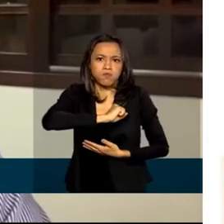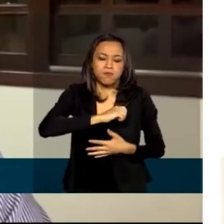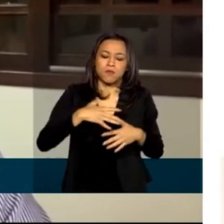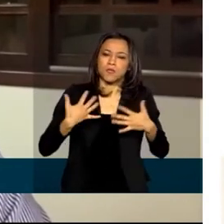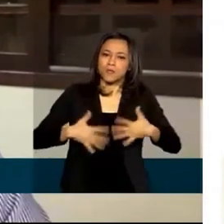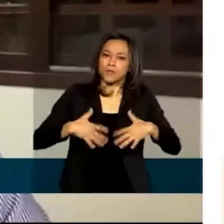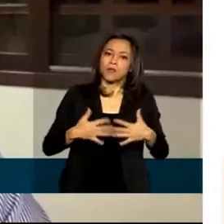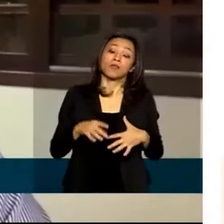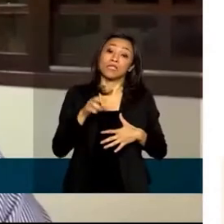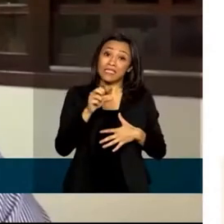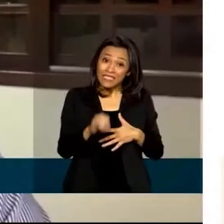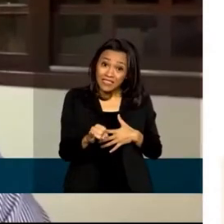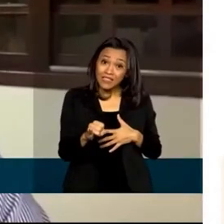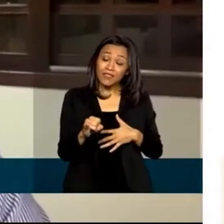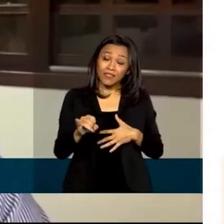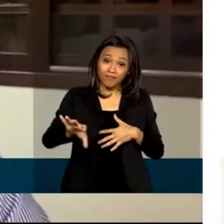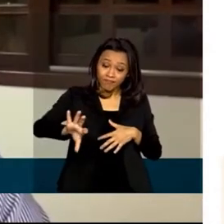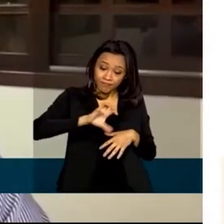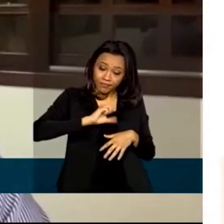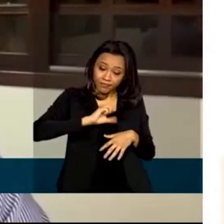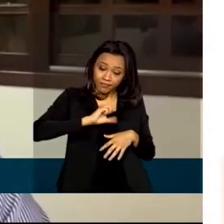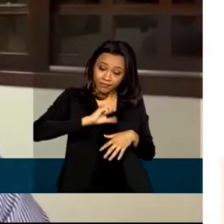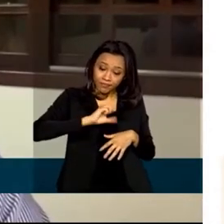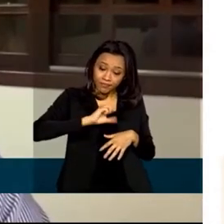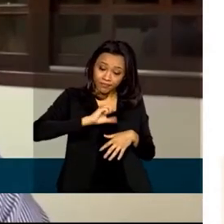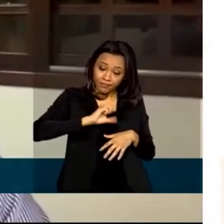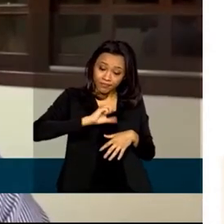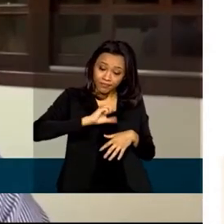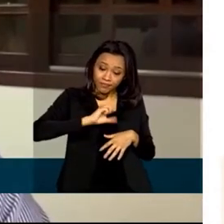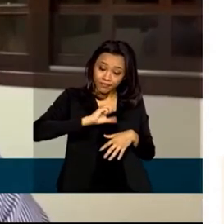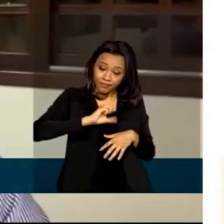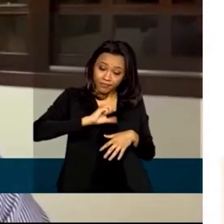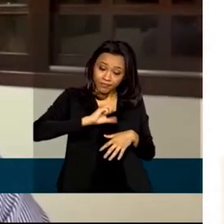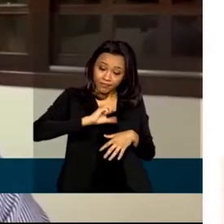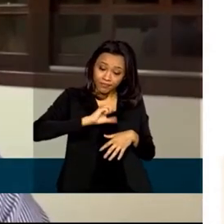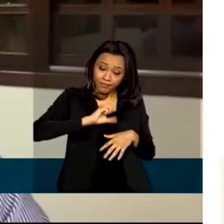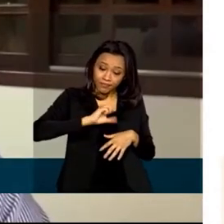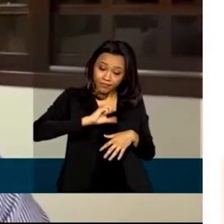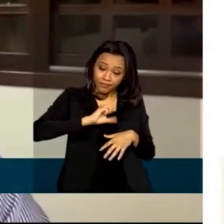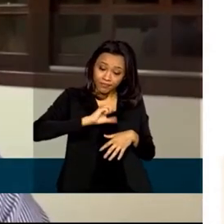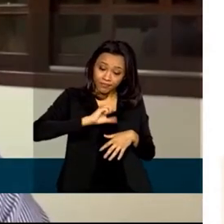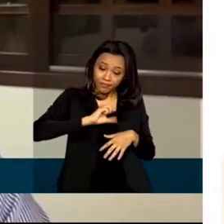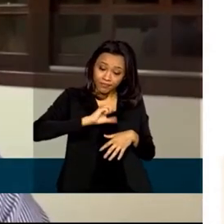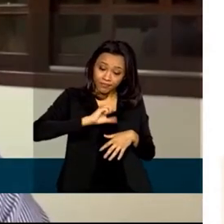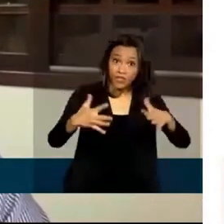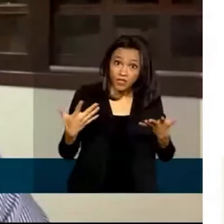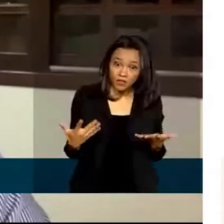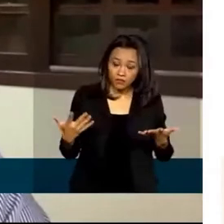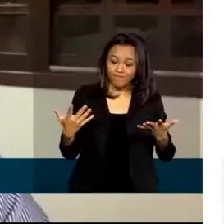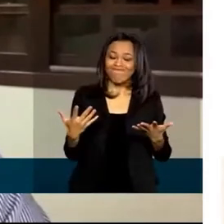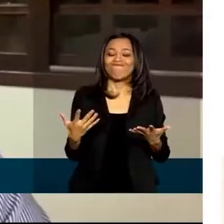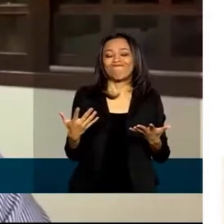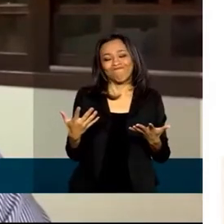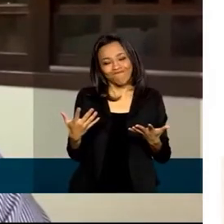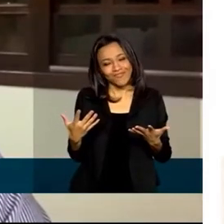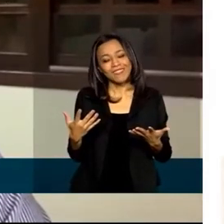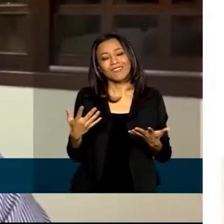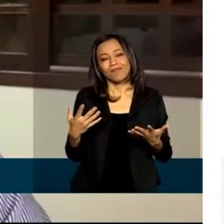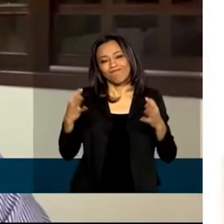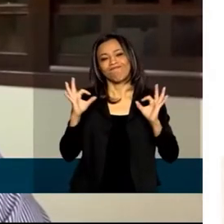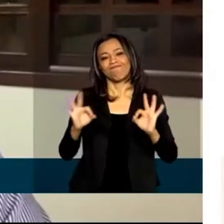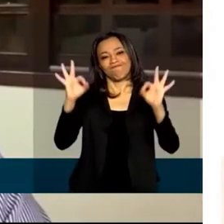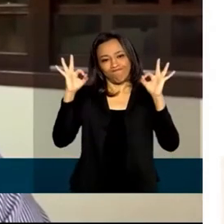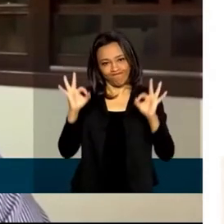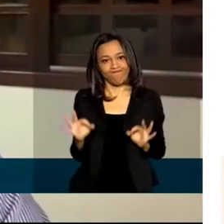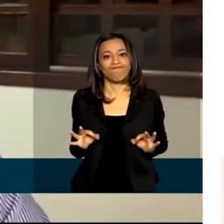se exposto a uma infecção como esta, que muda tanto, que nos dá tantas surpresas, com certeza